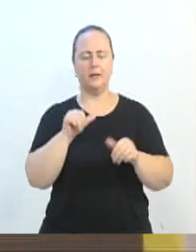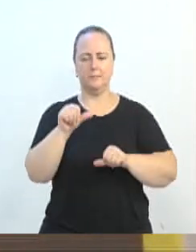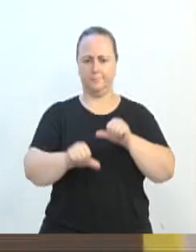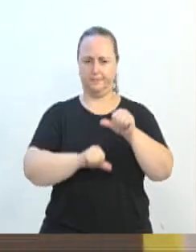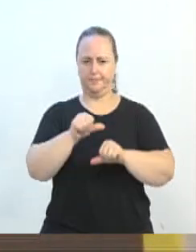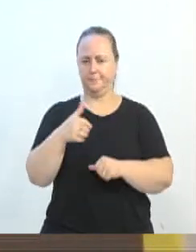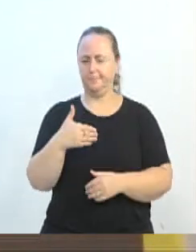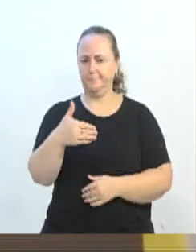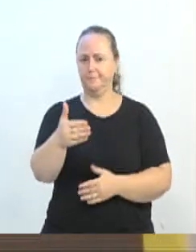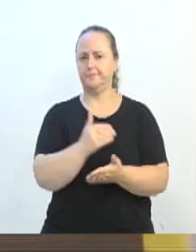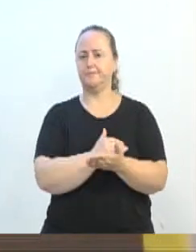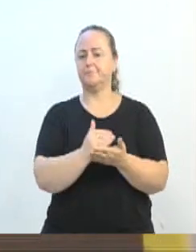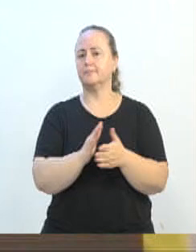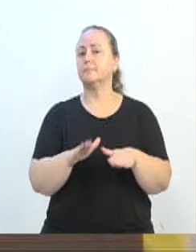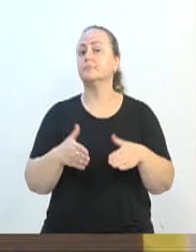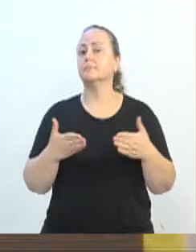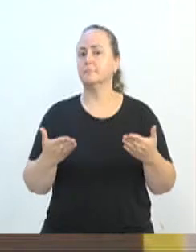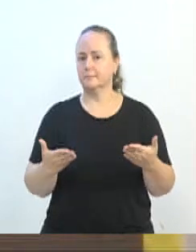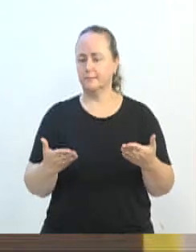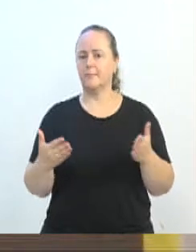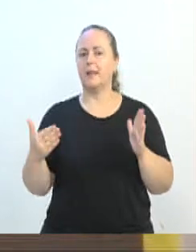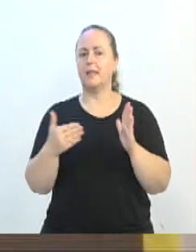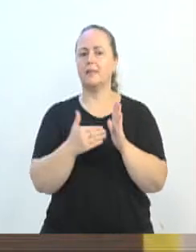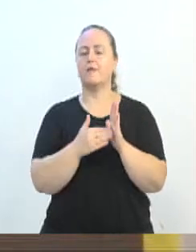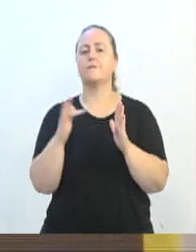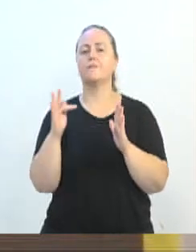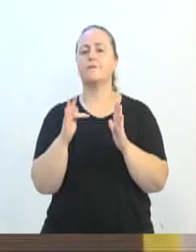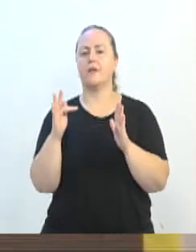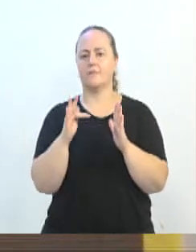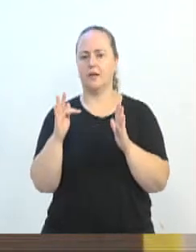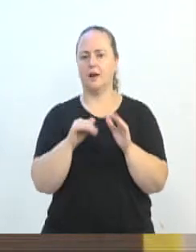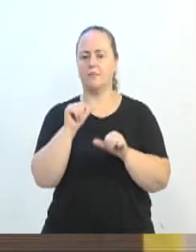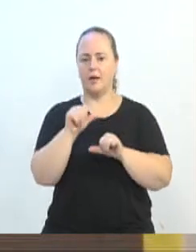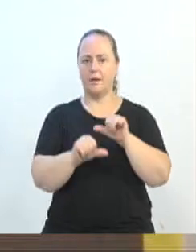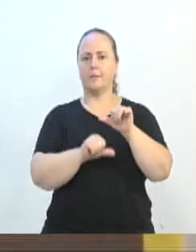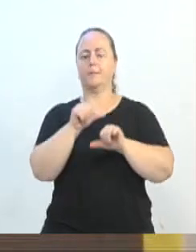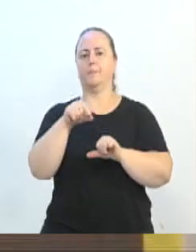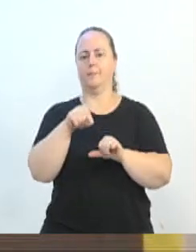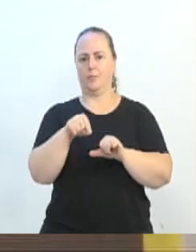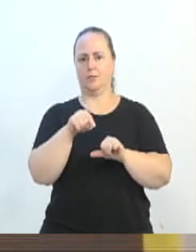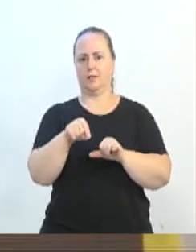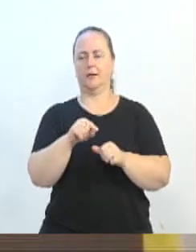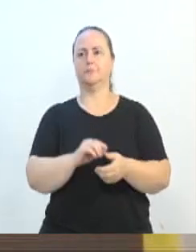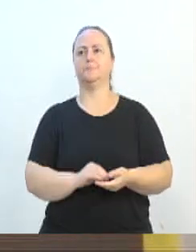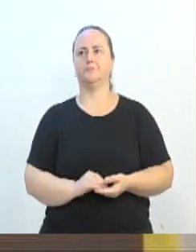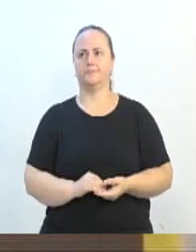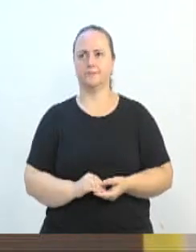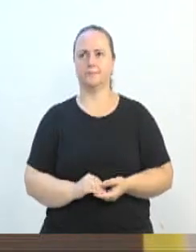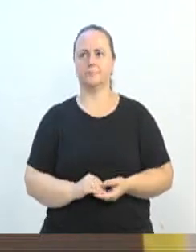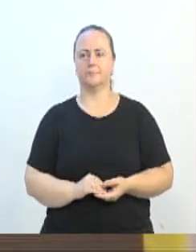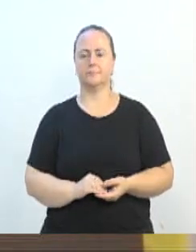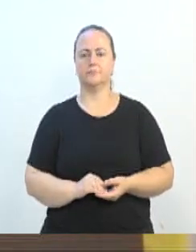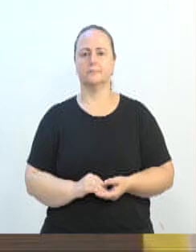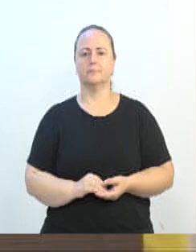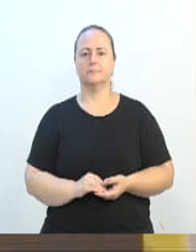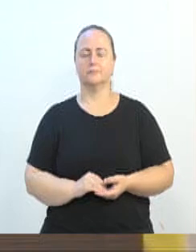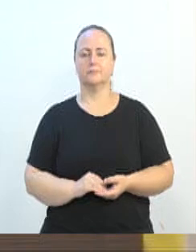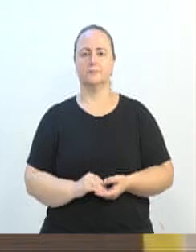definida para até o início de fevereiro. Dentro desse prazo, a REC Parking,